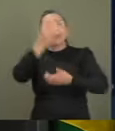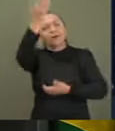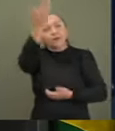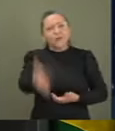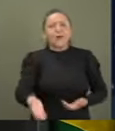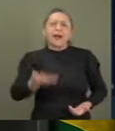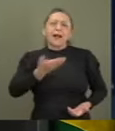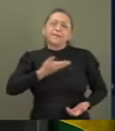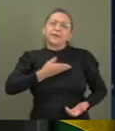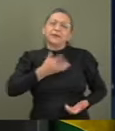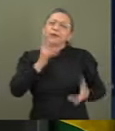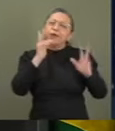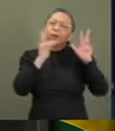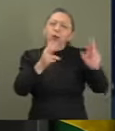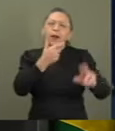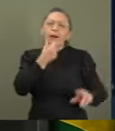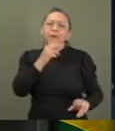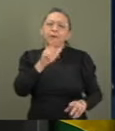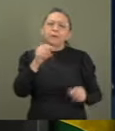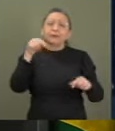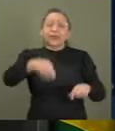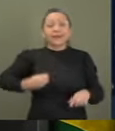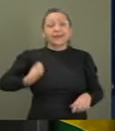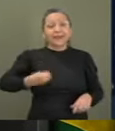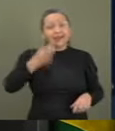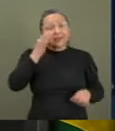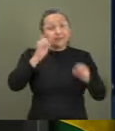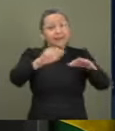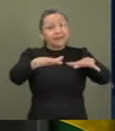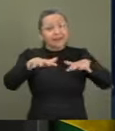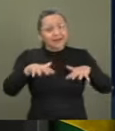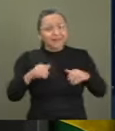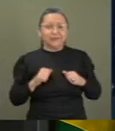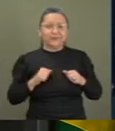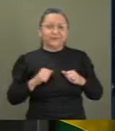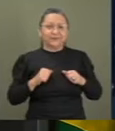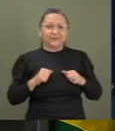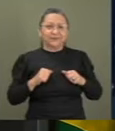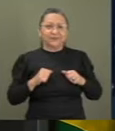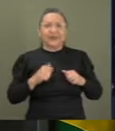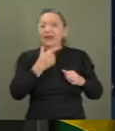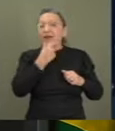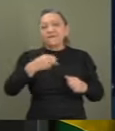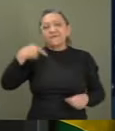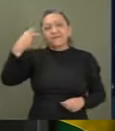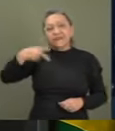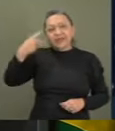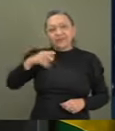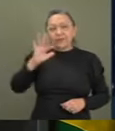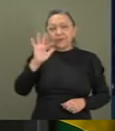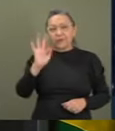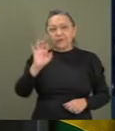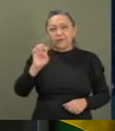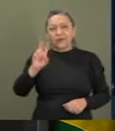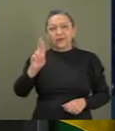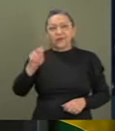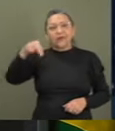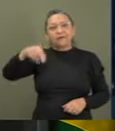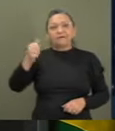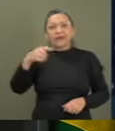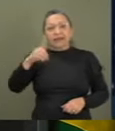irmão que está aqui no plenário do Senado Federal, o vereador Fernando Holliday,